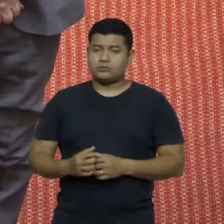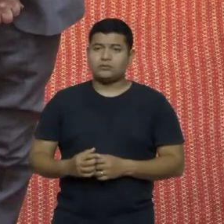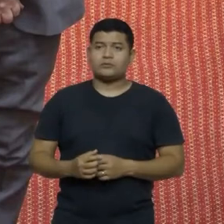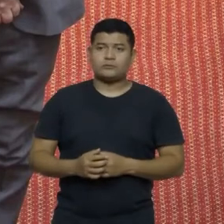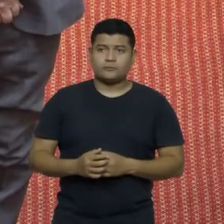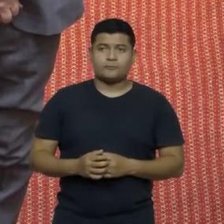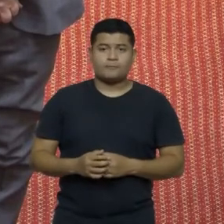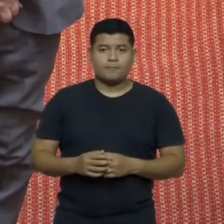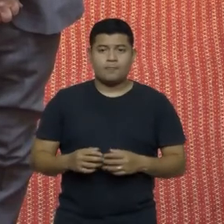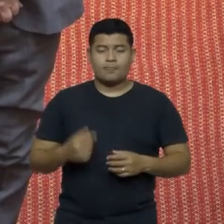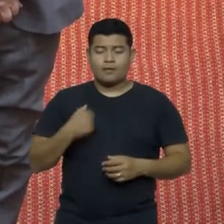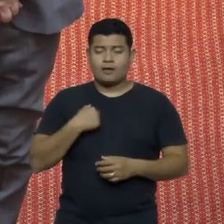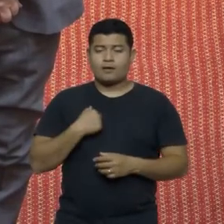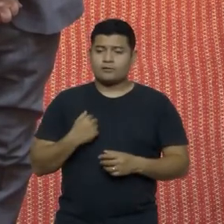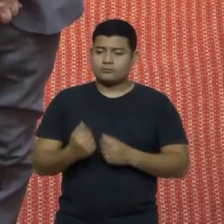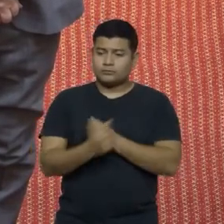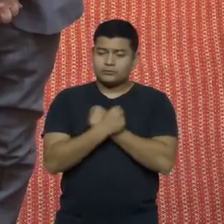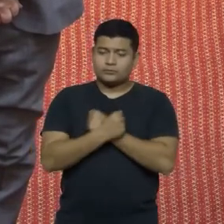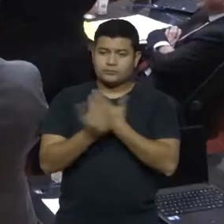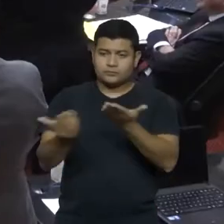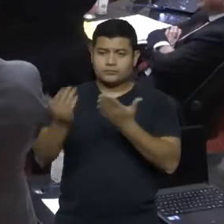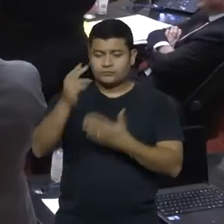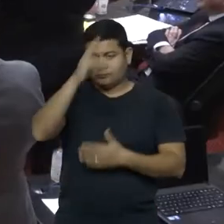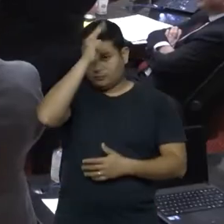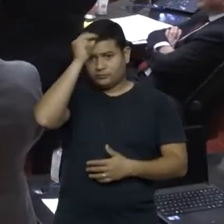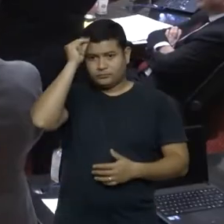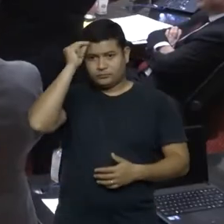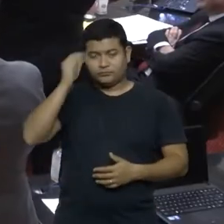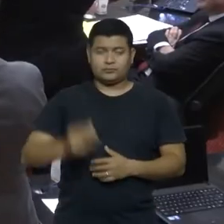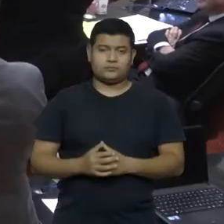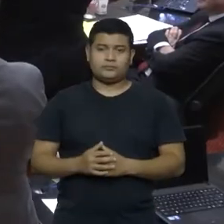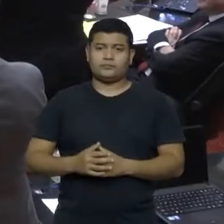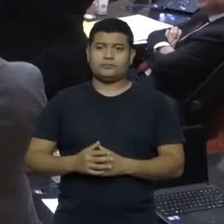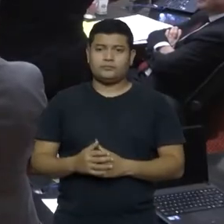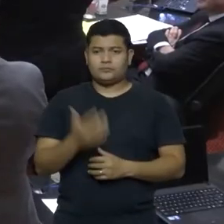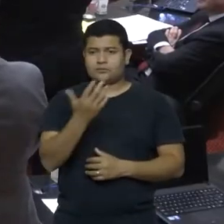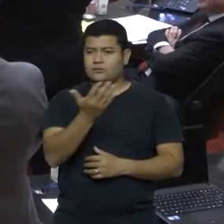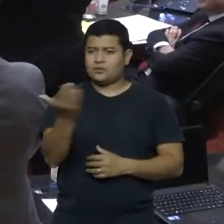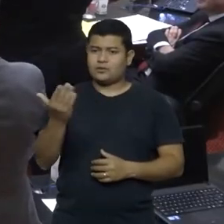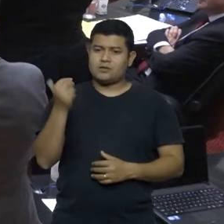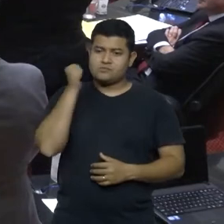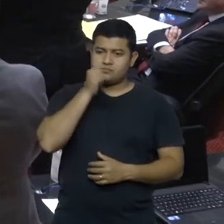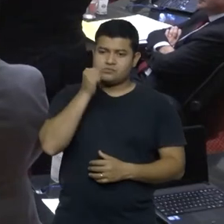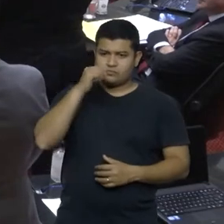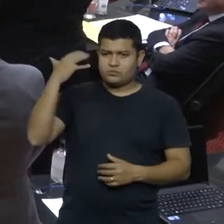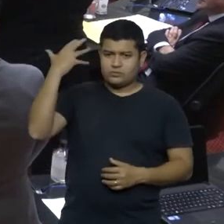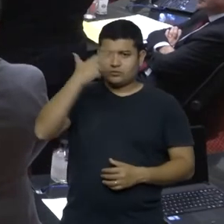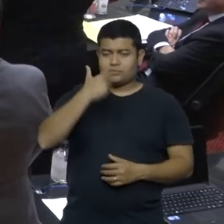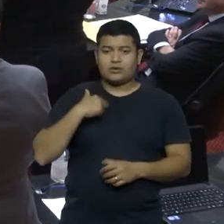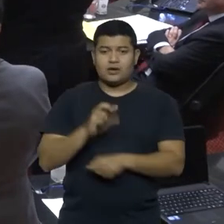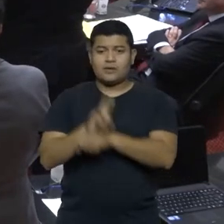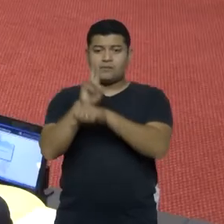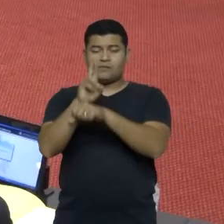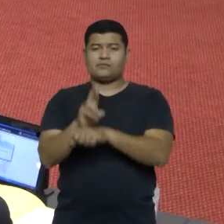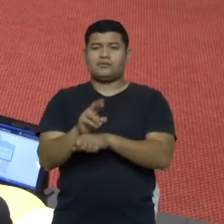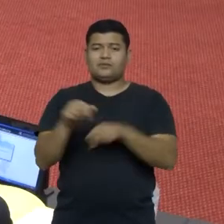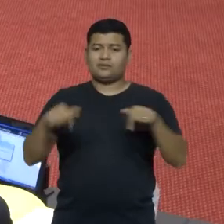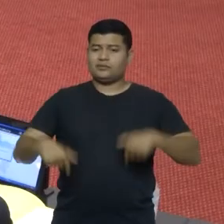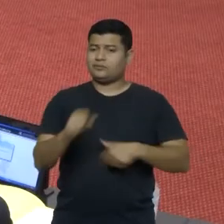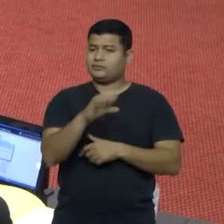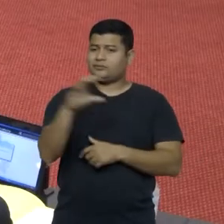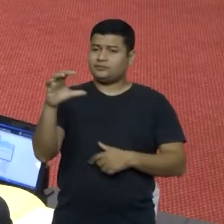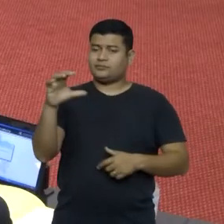transmitam também o meu abraço ao prefeito Seron, moças tão bonitas como vocês, representam como ninguém o Estado de Santa Catarina,